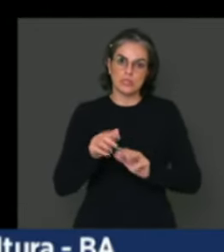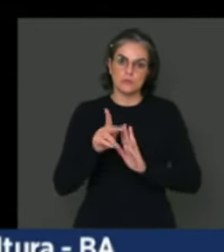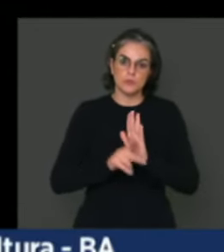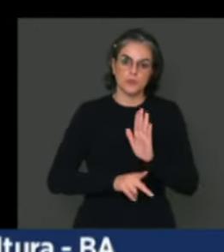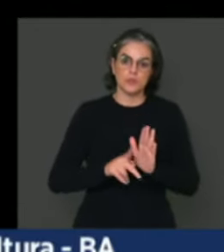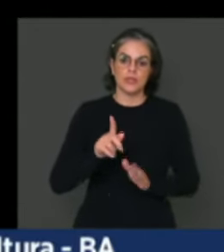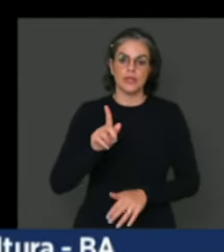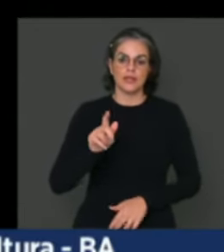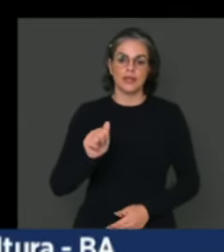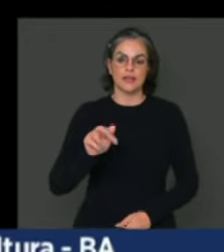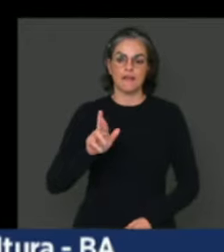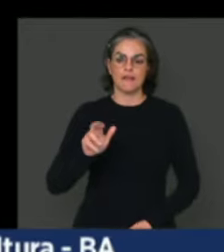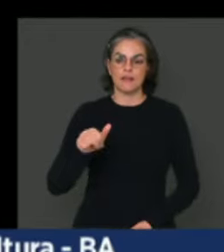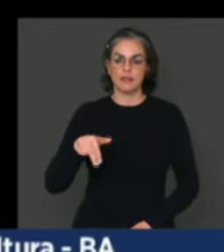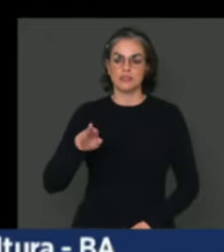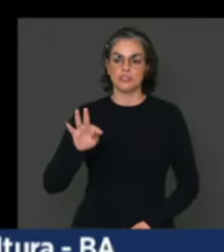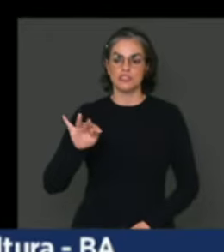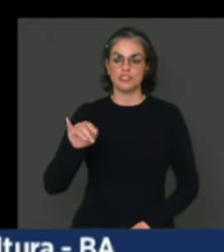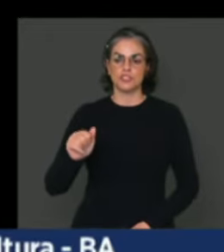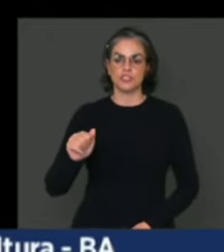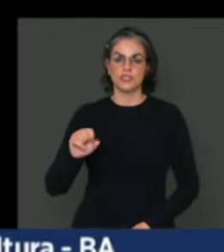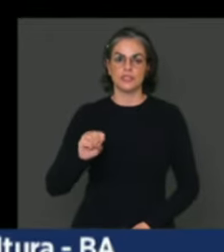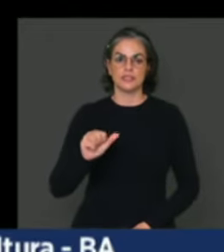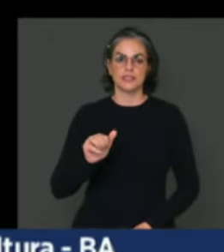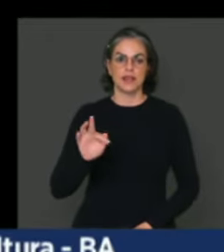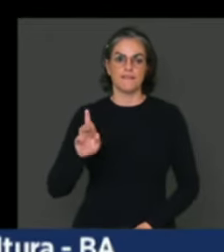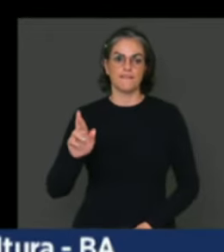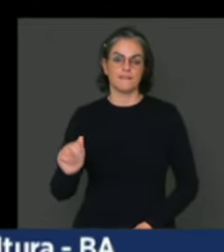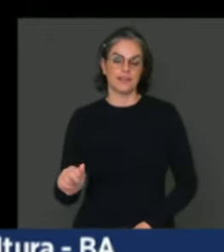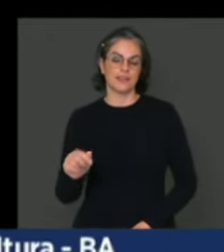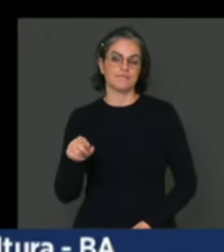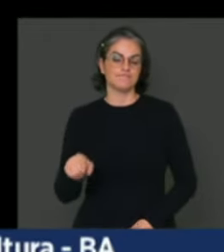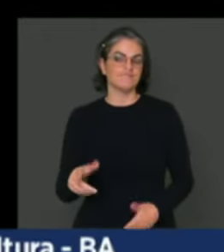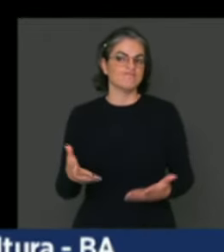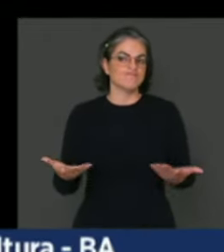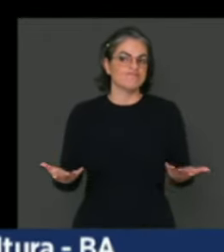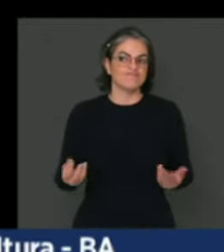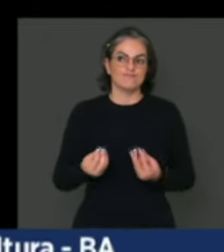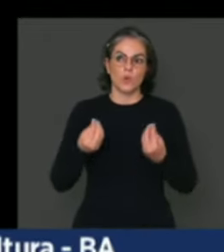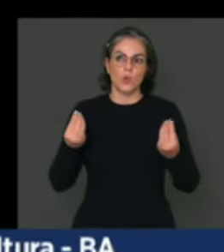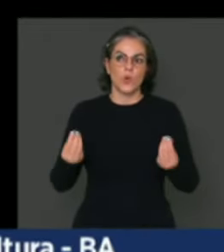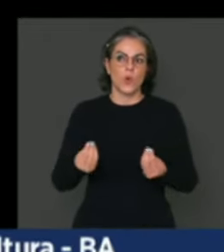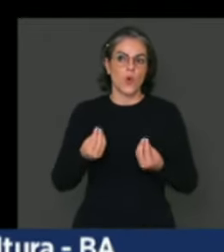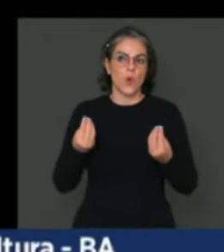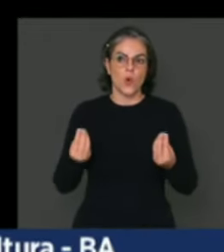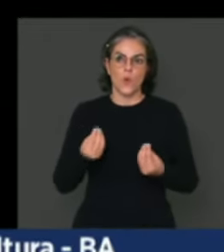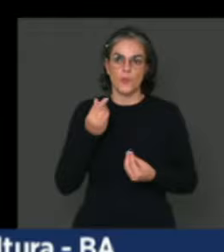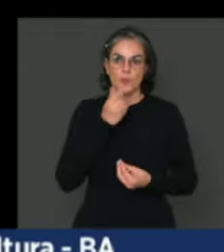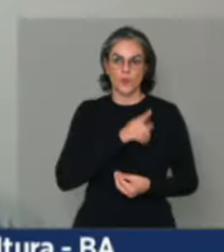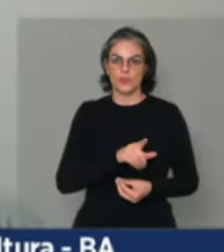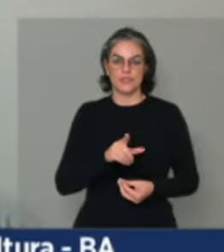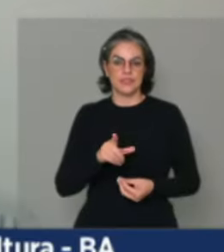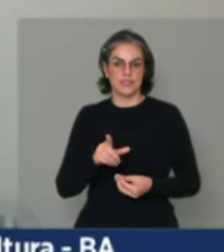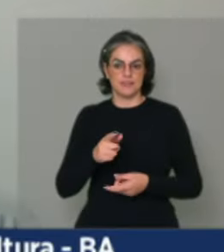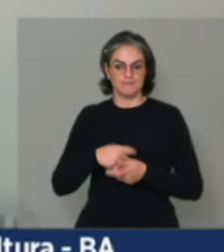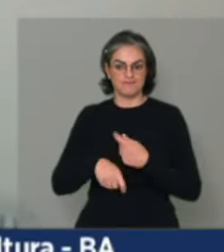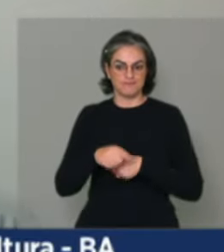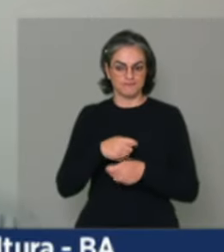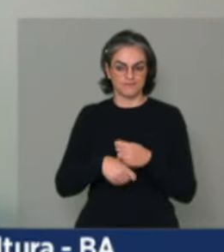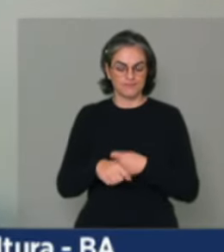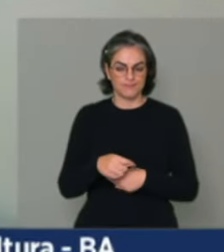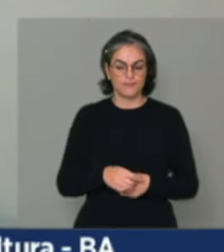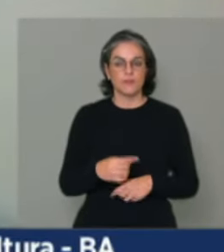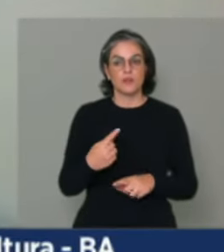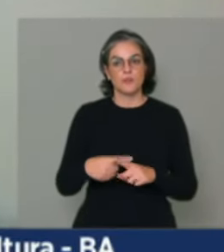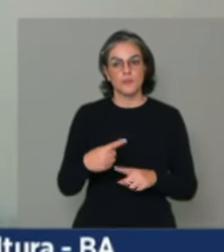questões que, assim, ultrapassam as fronteiras de produção e comercialização, pois são programas que colocam rendas